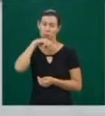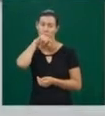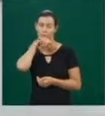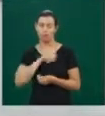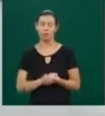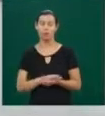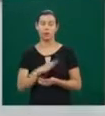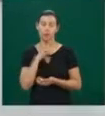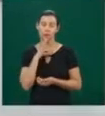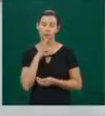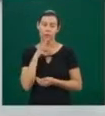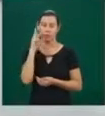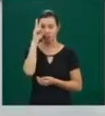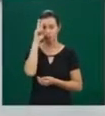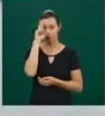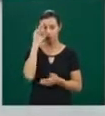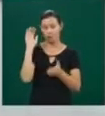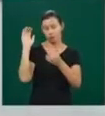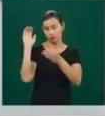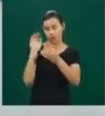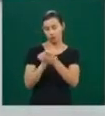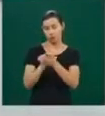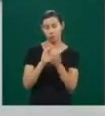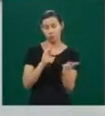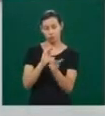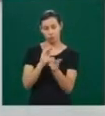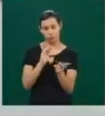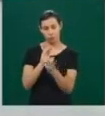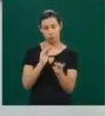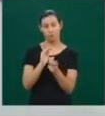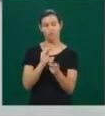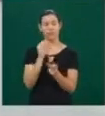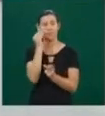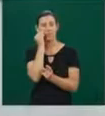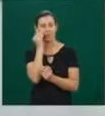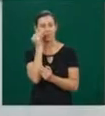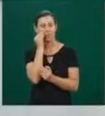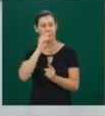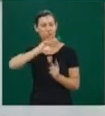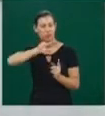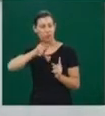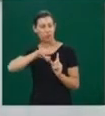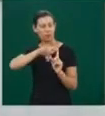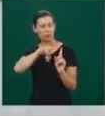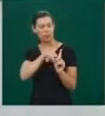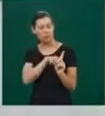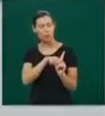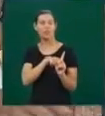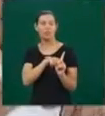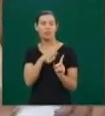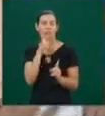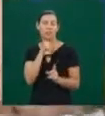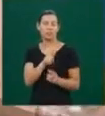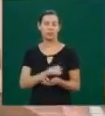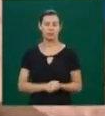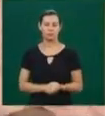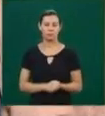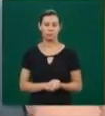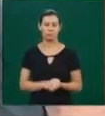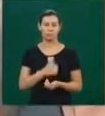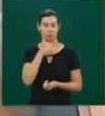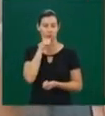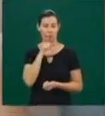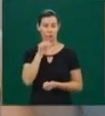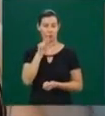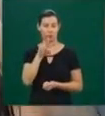a história inspiradora de um casal que, depois de várias tentativas de fertilização in vitro, conseguiu o que tanto queria. Roberta, que tem